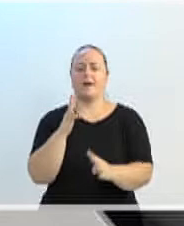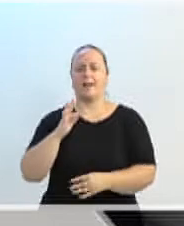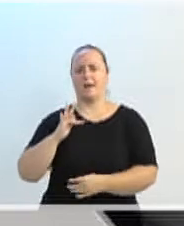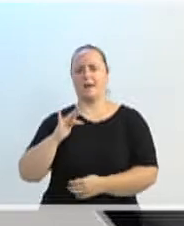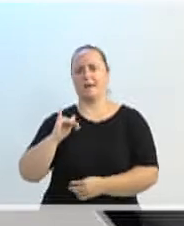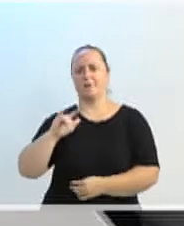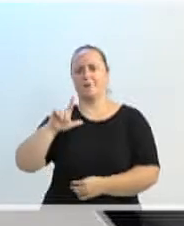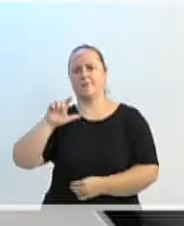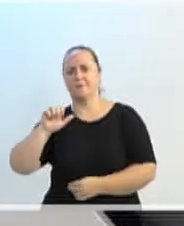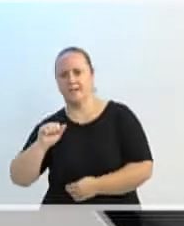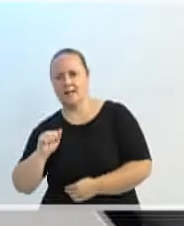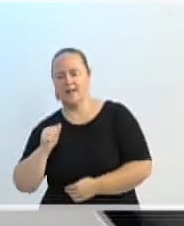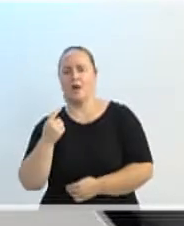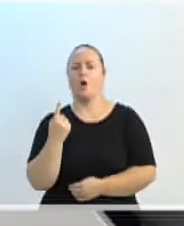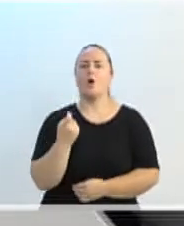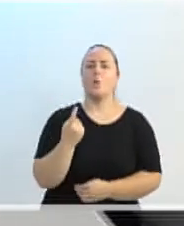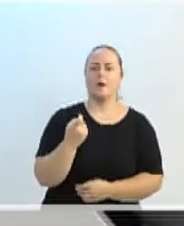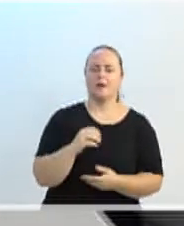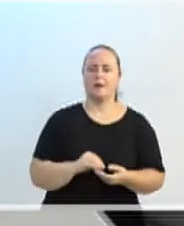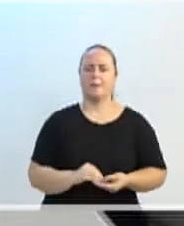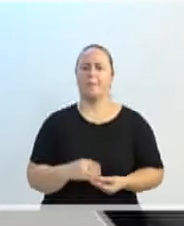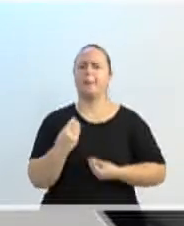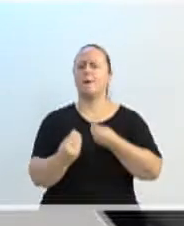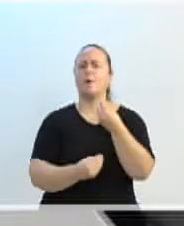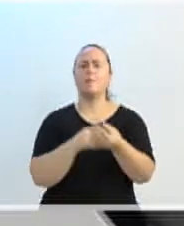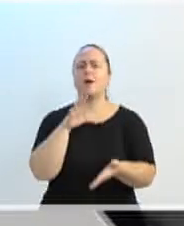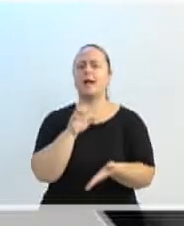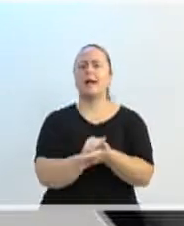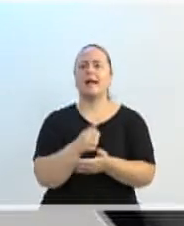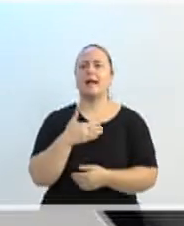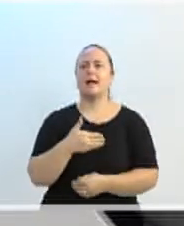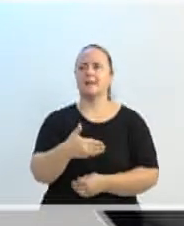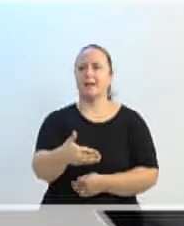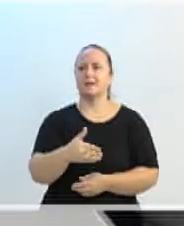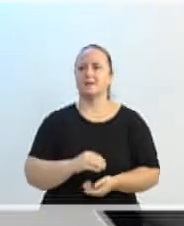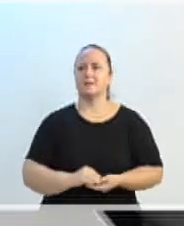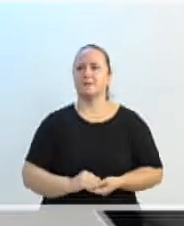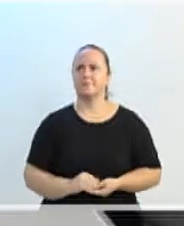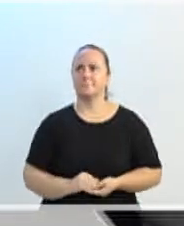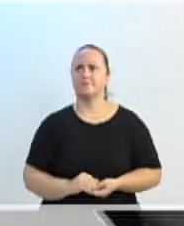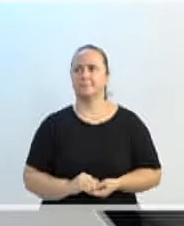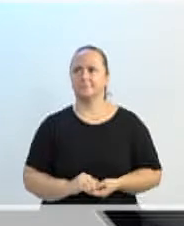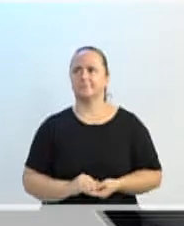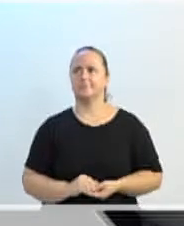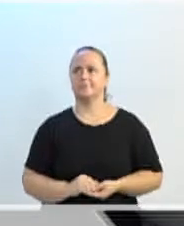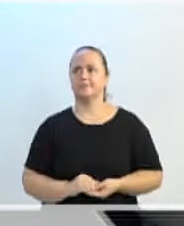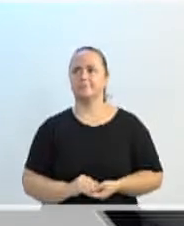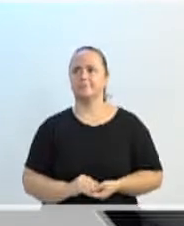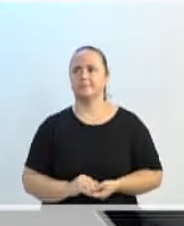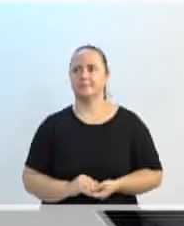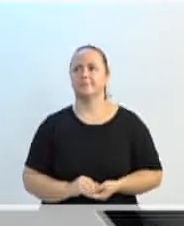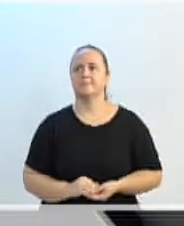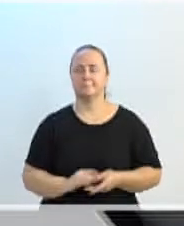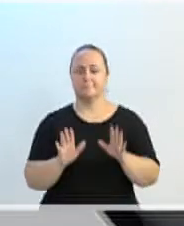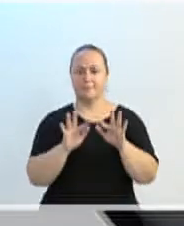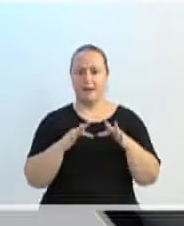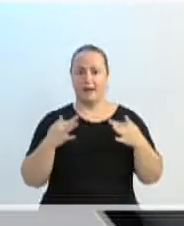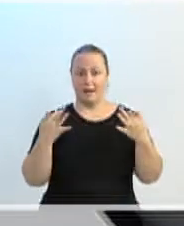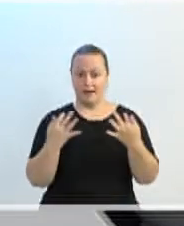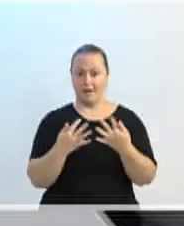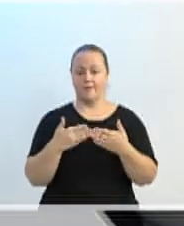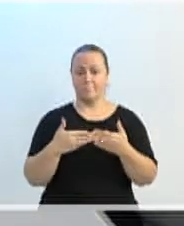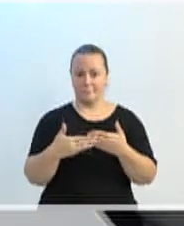perguntando, como é a partir do cadastro? A partir do cadastro? Bem, as famílias após elas